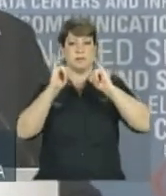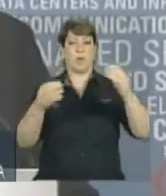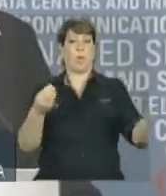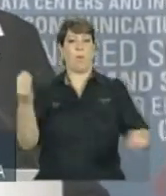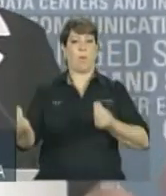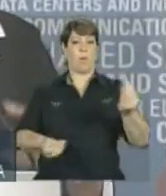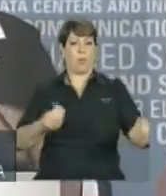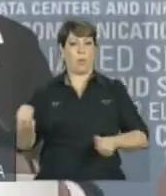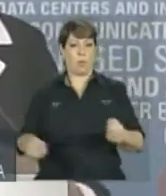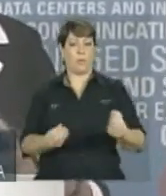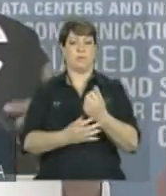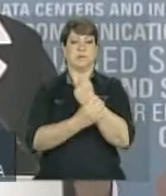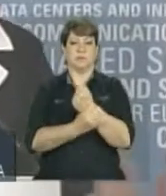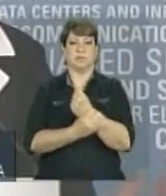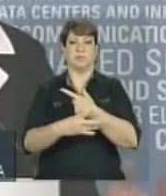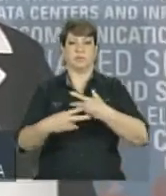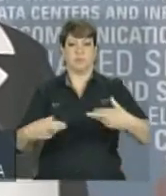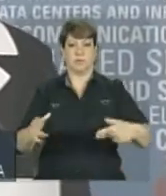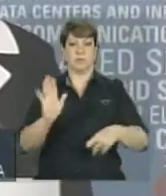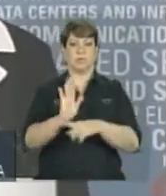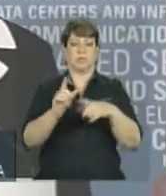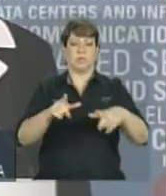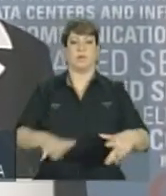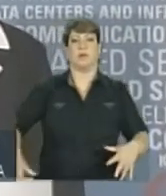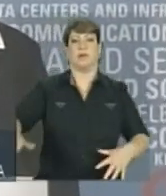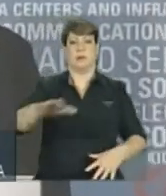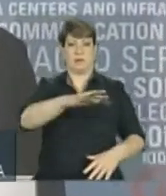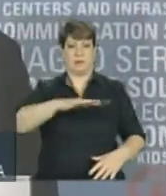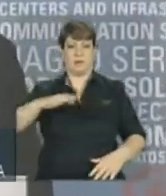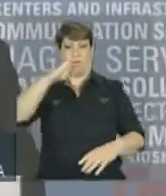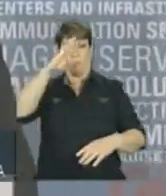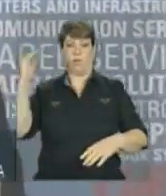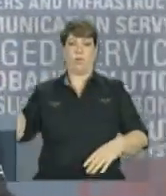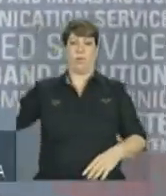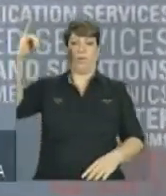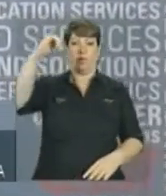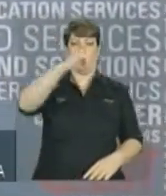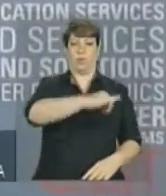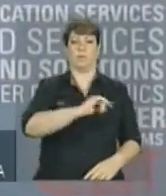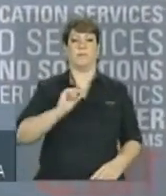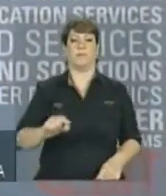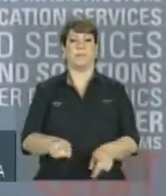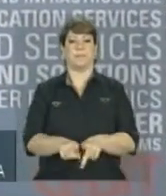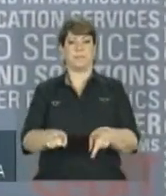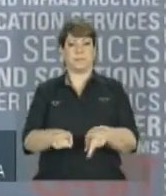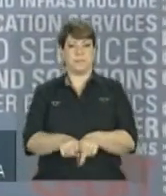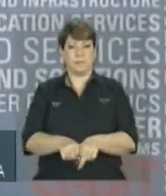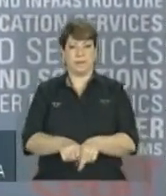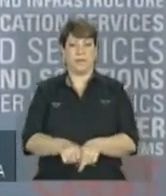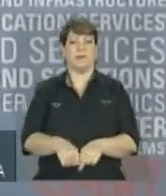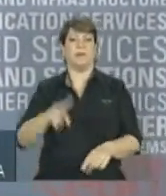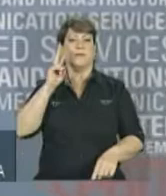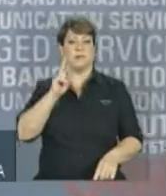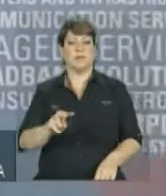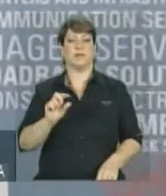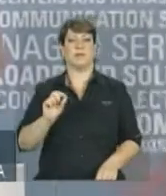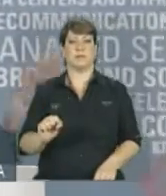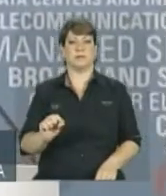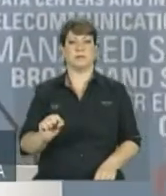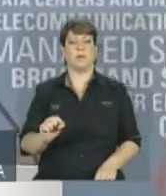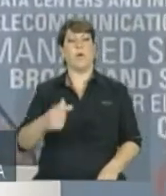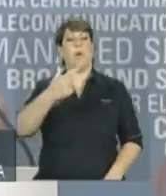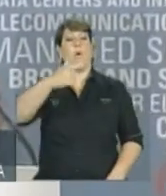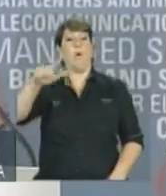um mecanismo de segurança segurança área do voo e também vimos outras